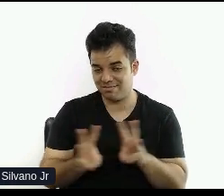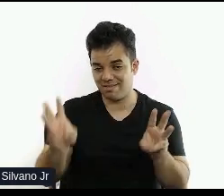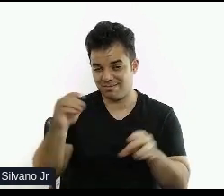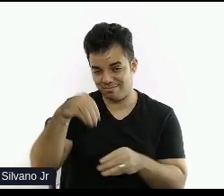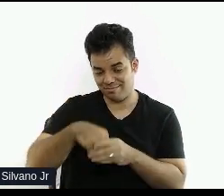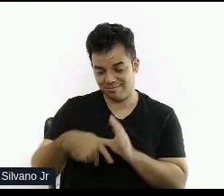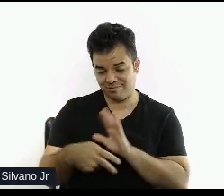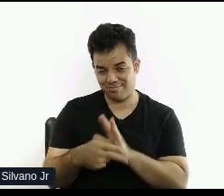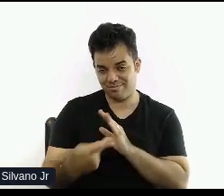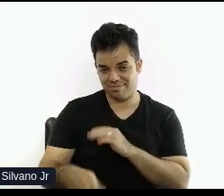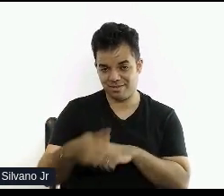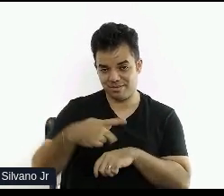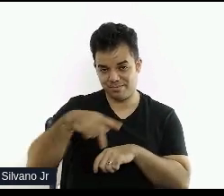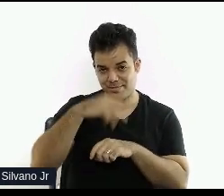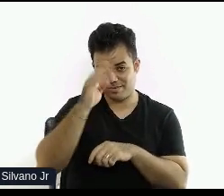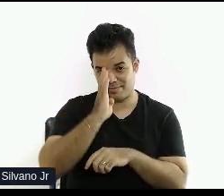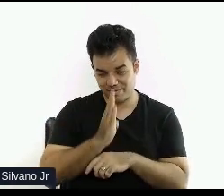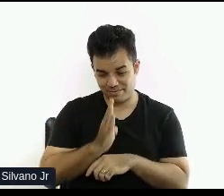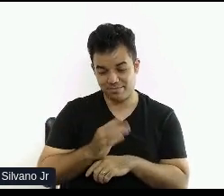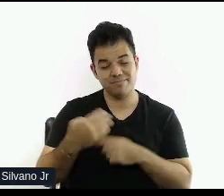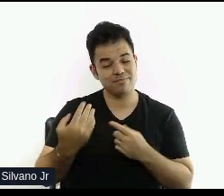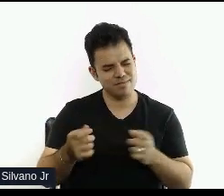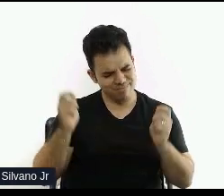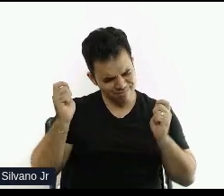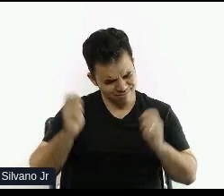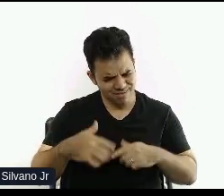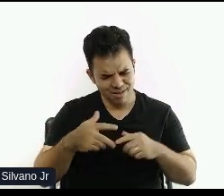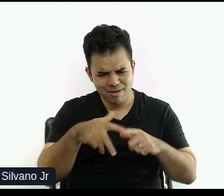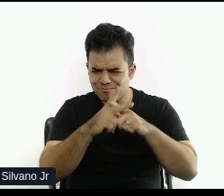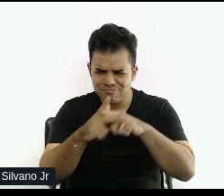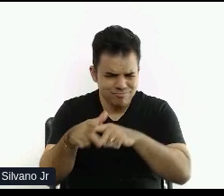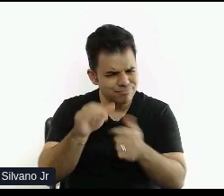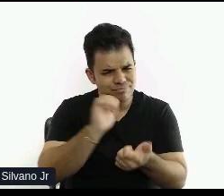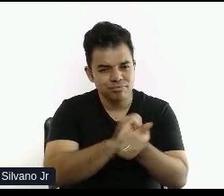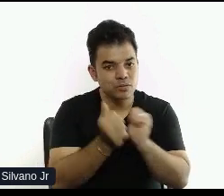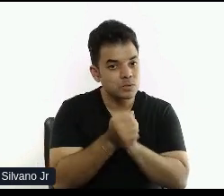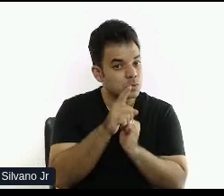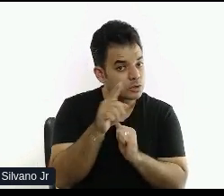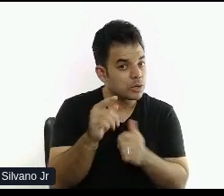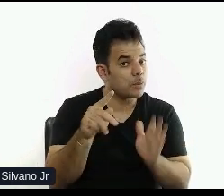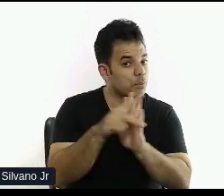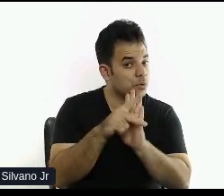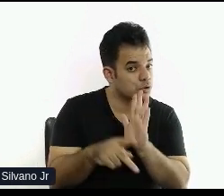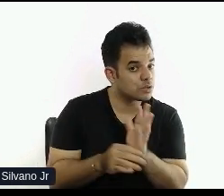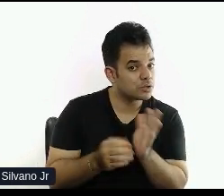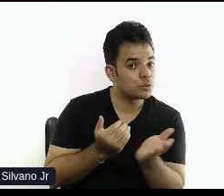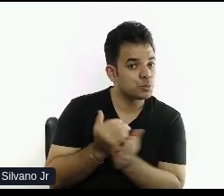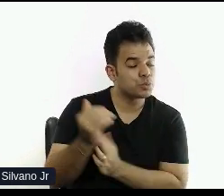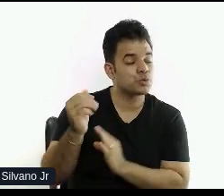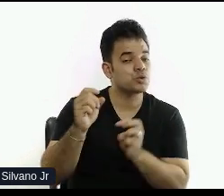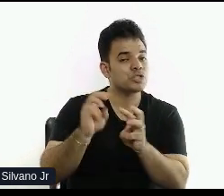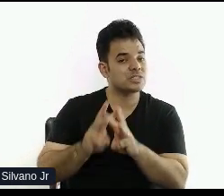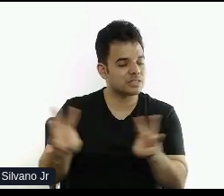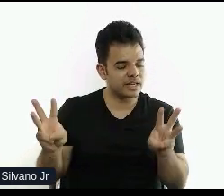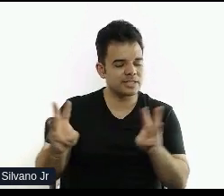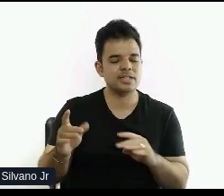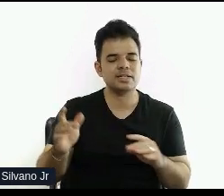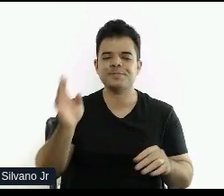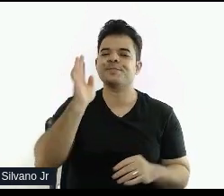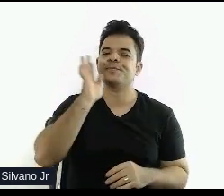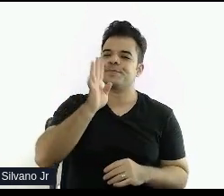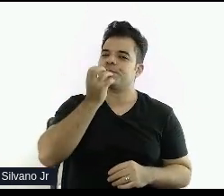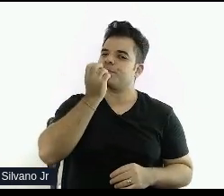Então, dá para correr atrás do prejuízo, mas se alguém aqui está num projeto, está pensando em começar um site agora, está desenvolvendo um site, é legal pensar